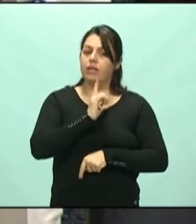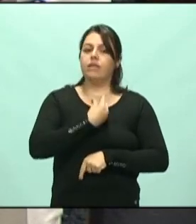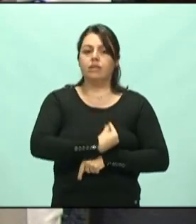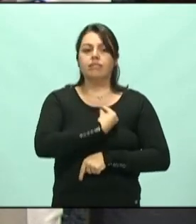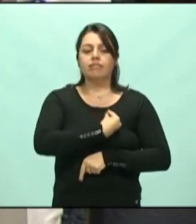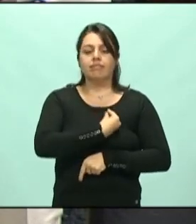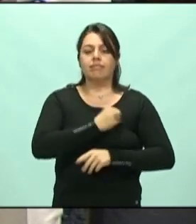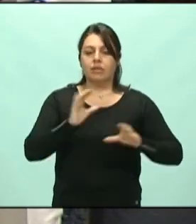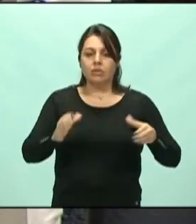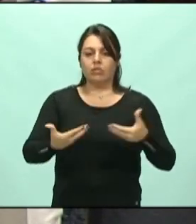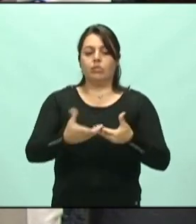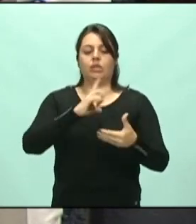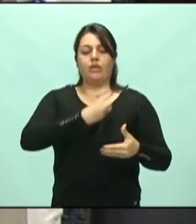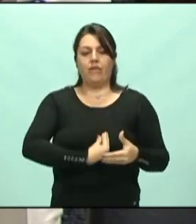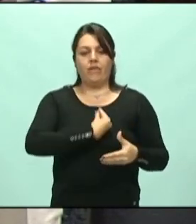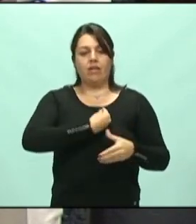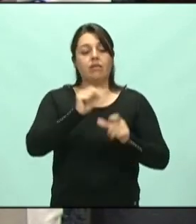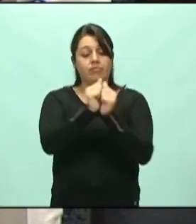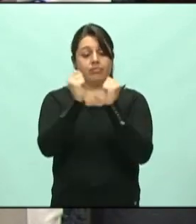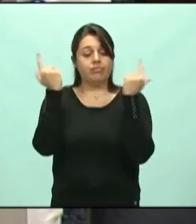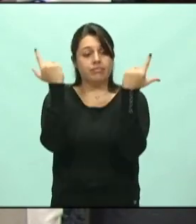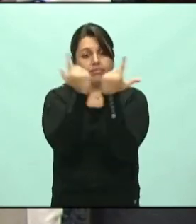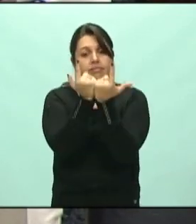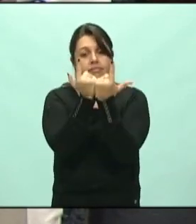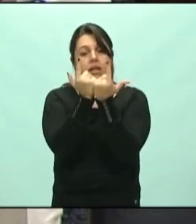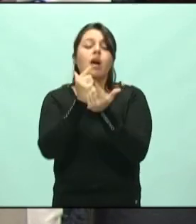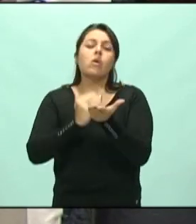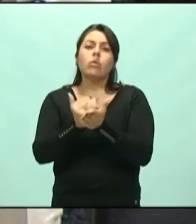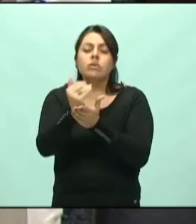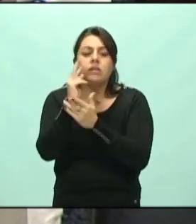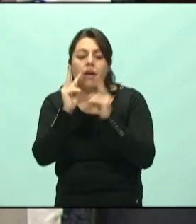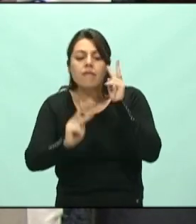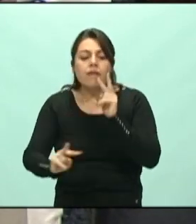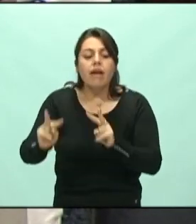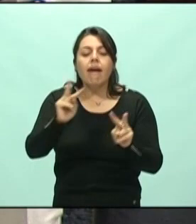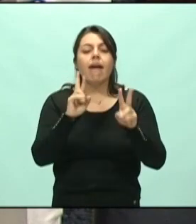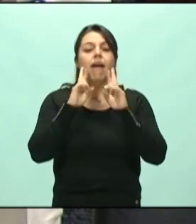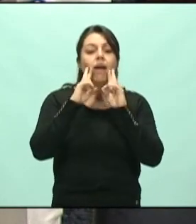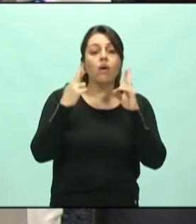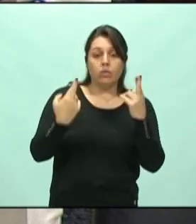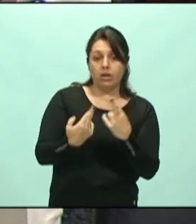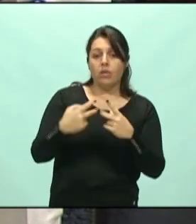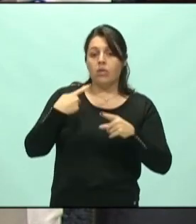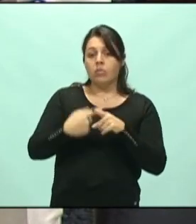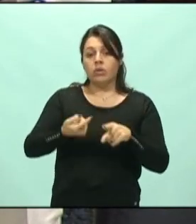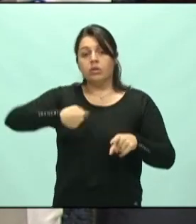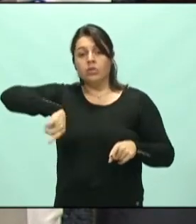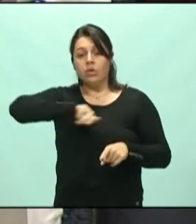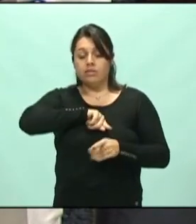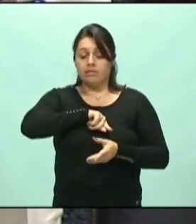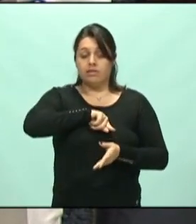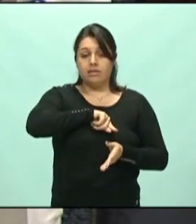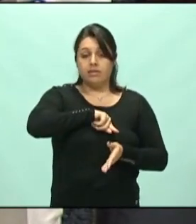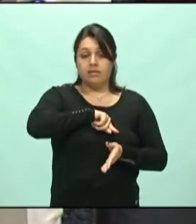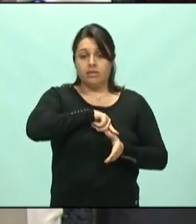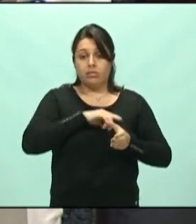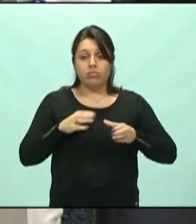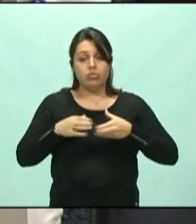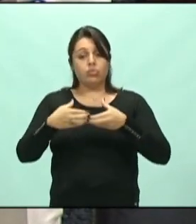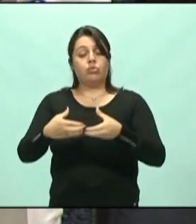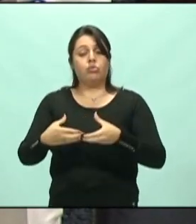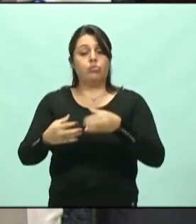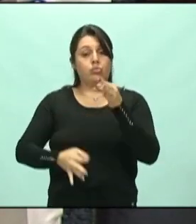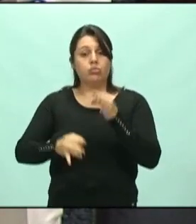presente. O comitê esteve presente lá na Assembleia para começar a acompanhar as reuniões. Até porque a nossa assessoria jurídica é